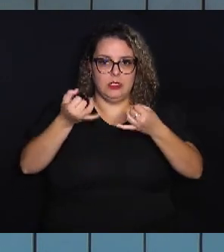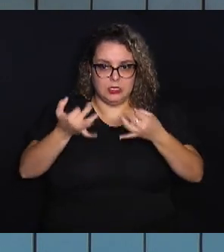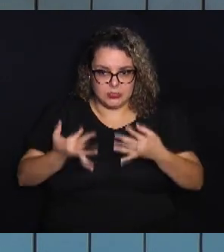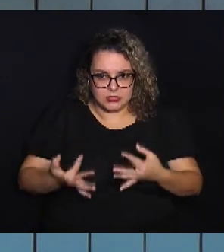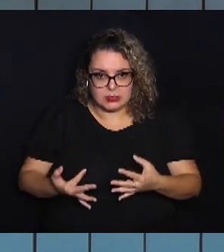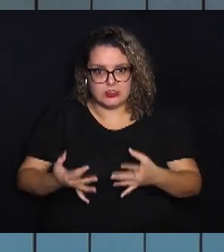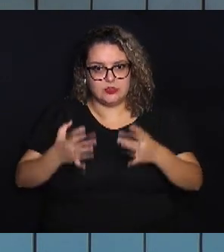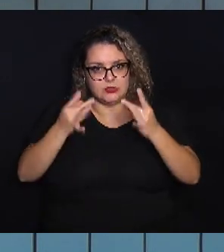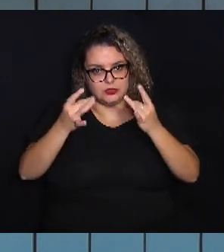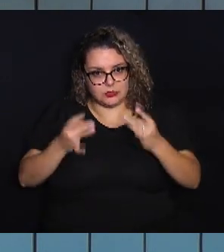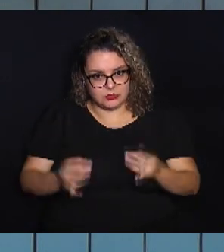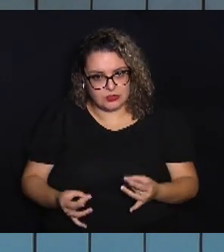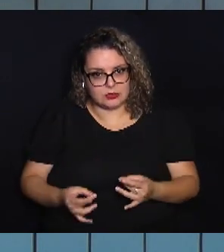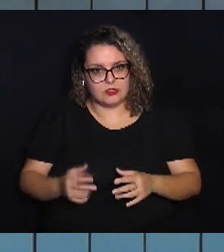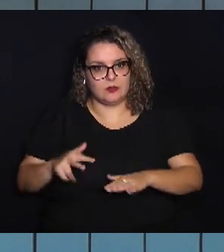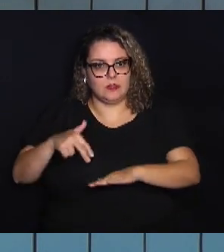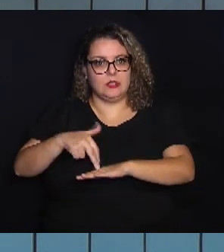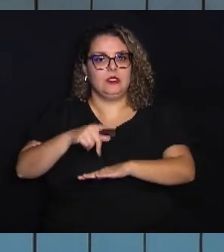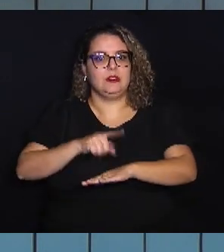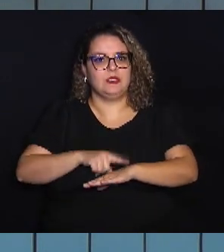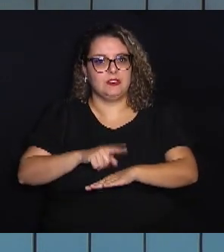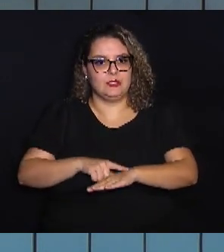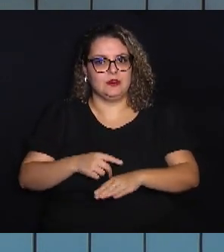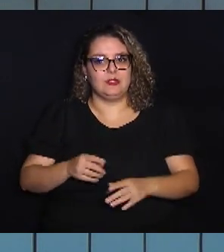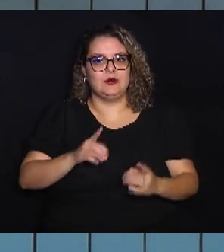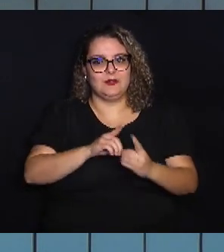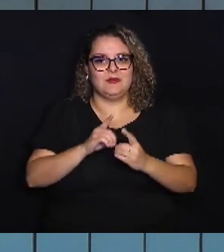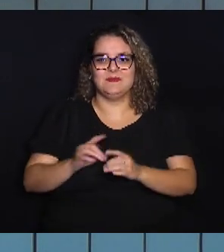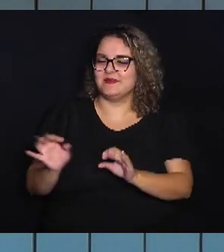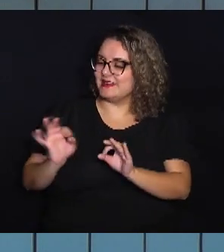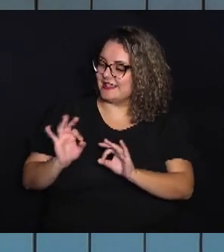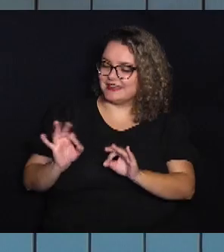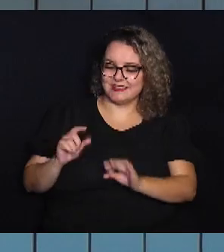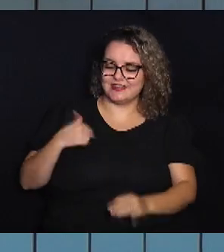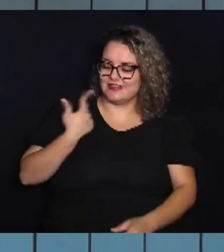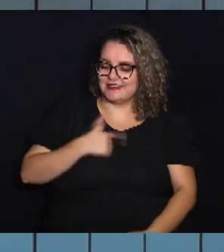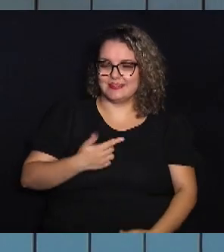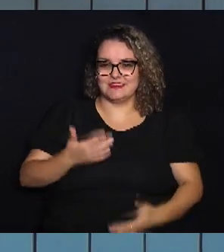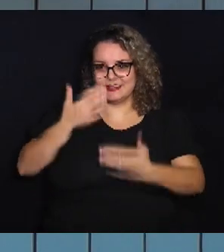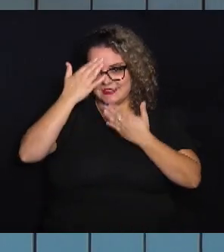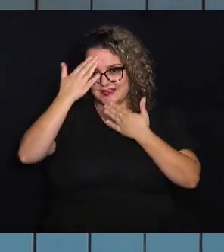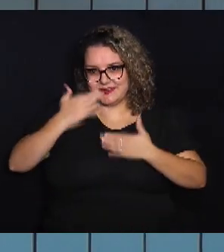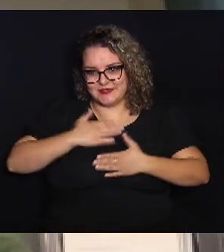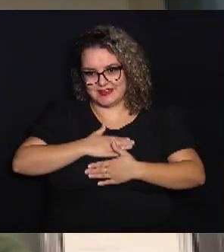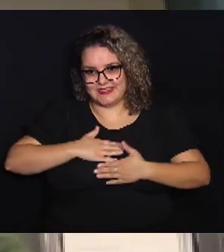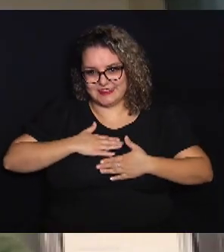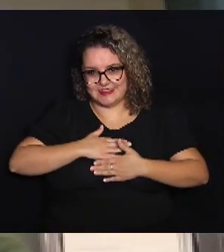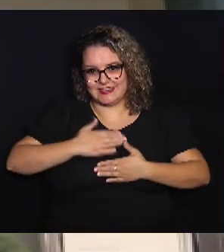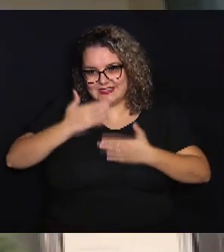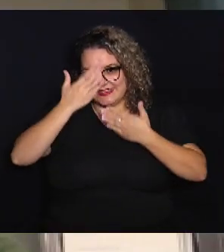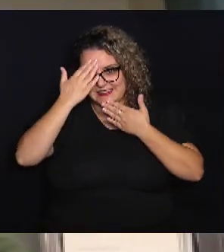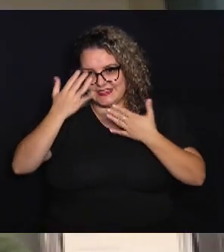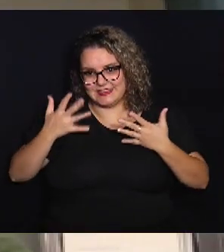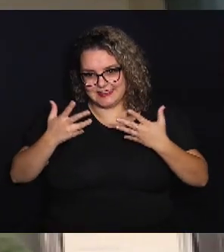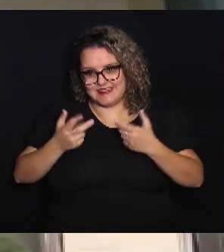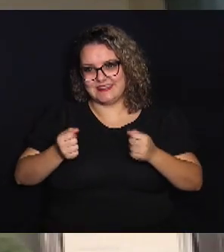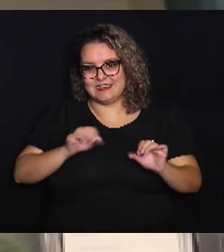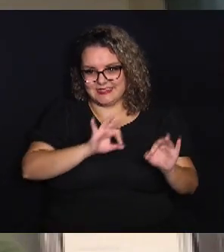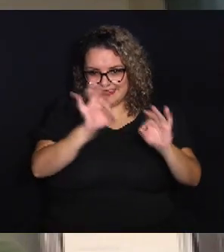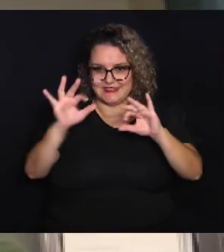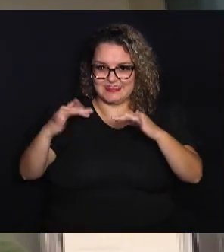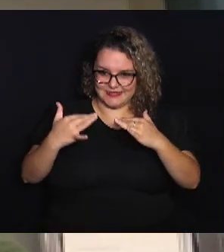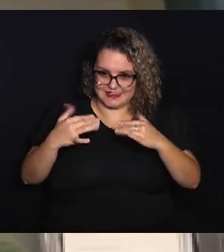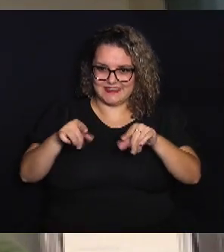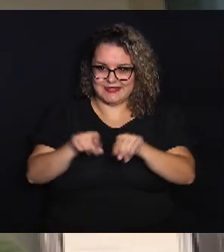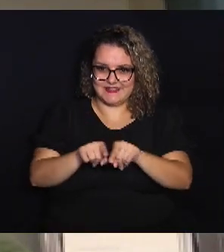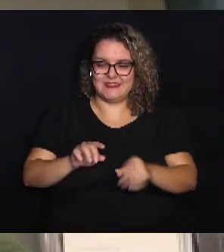seus esclarecimentos, pela sua disposição em atender aqui a nossa equipe. Prazer foi meu. Muito obrigada a todos que